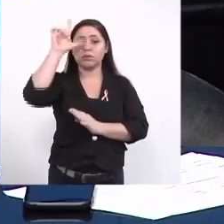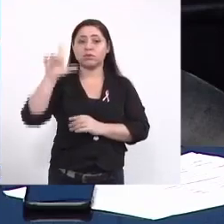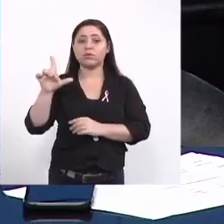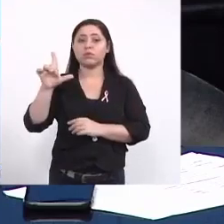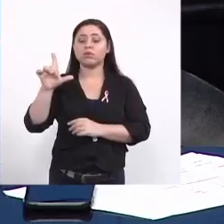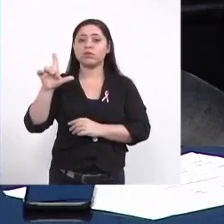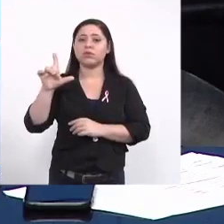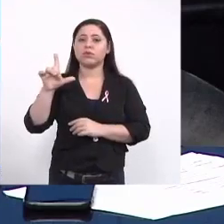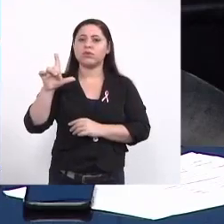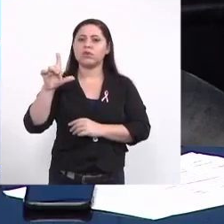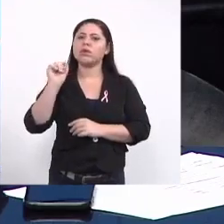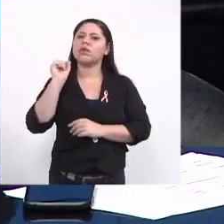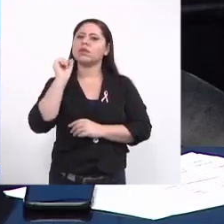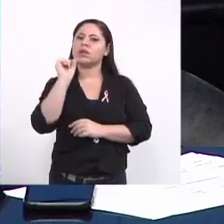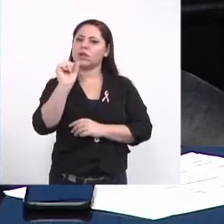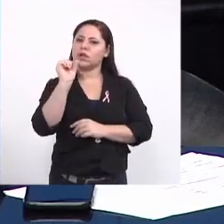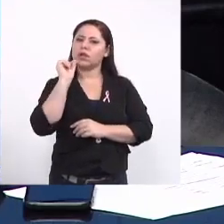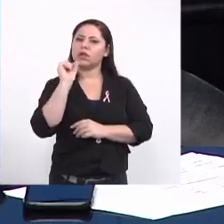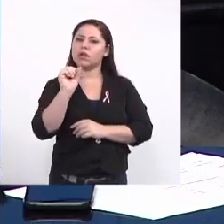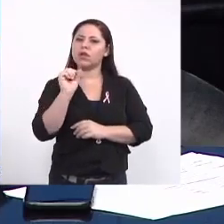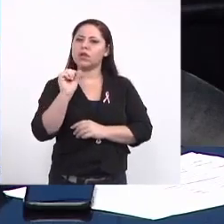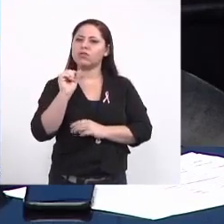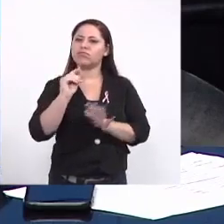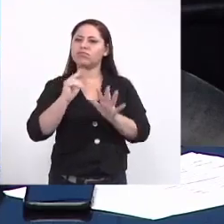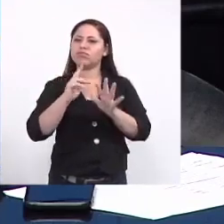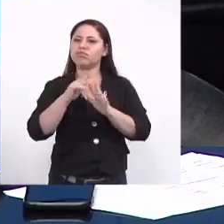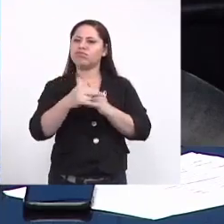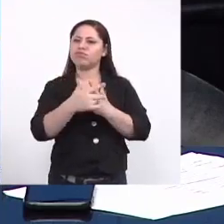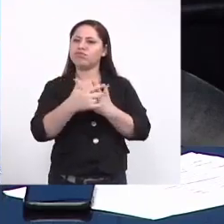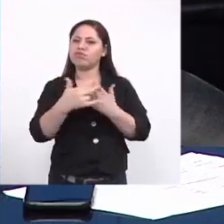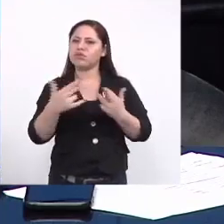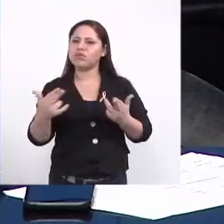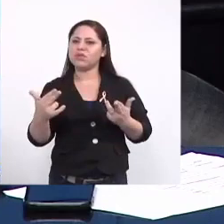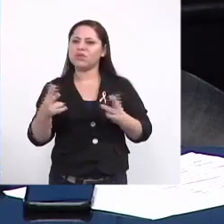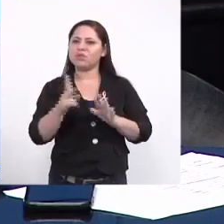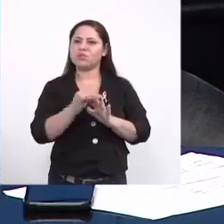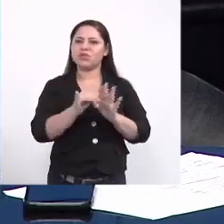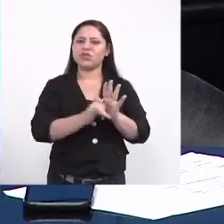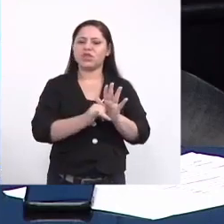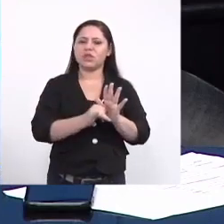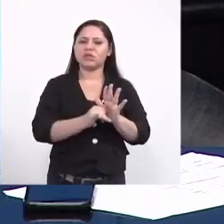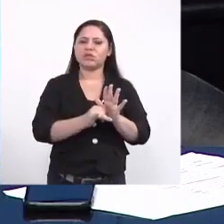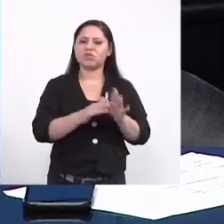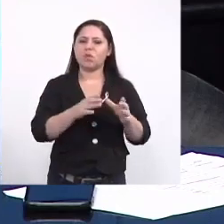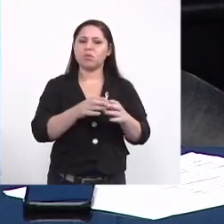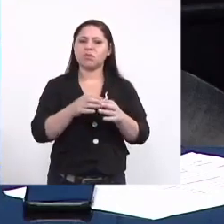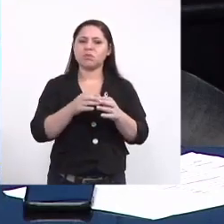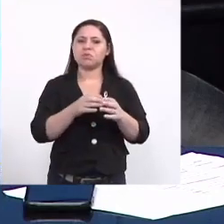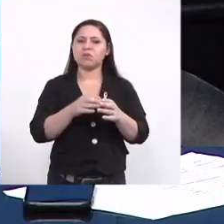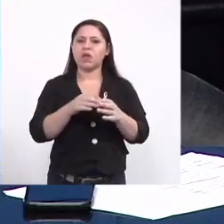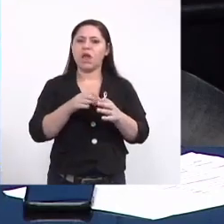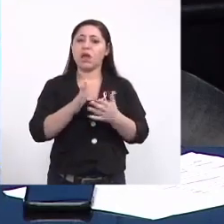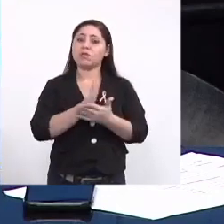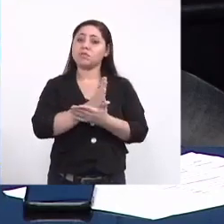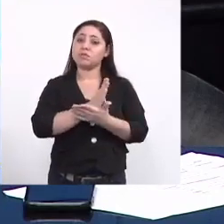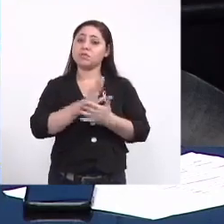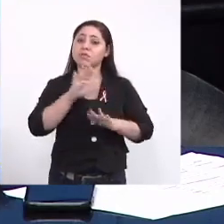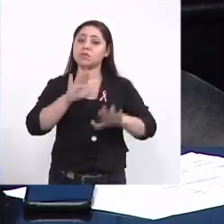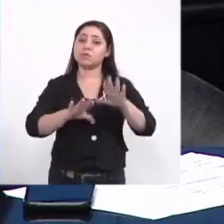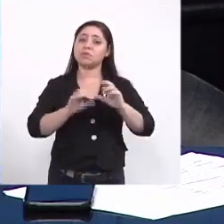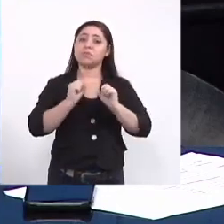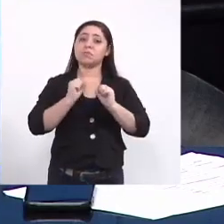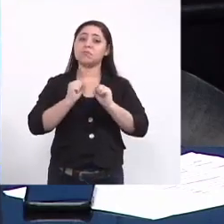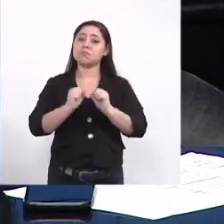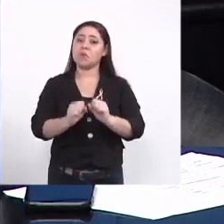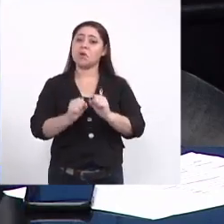e que são tantas ações tantos projetos que porventura ele pode